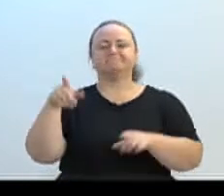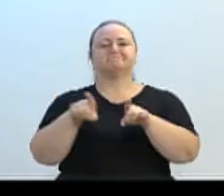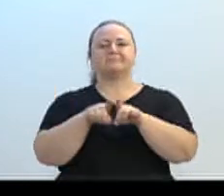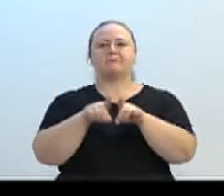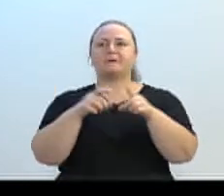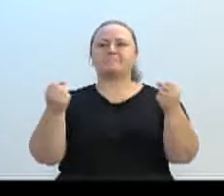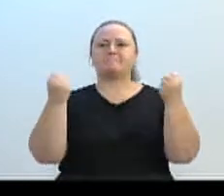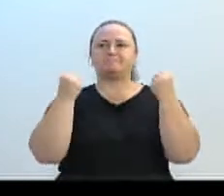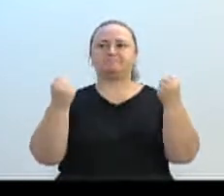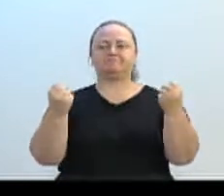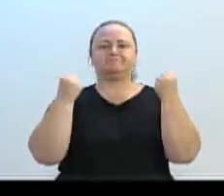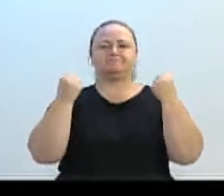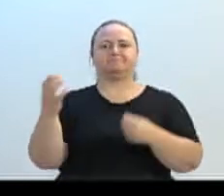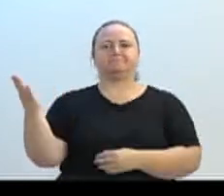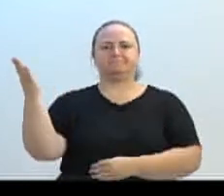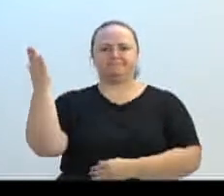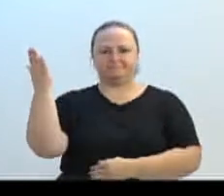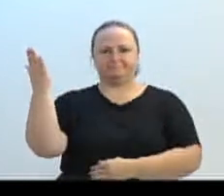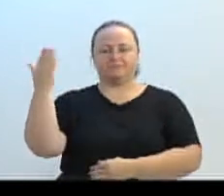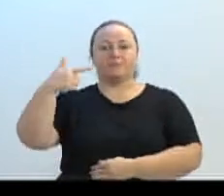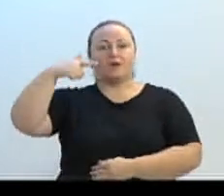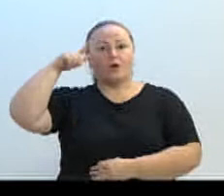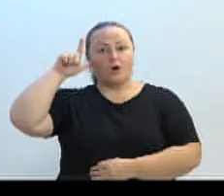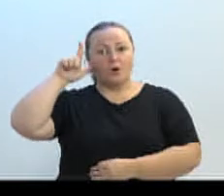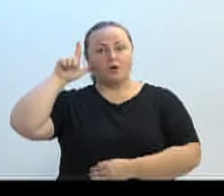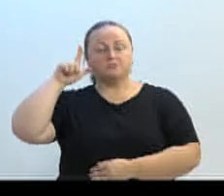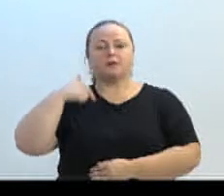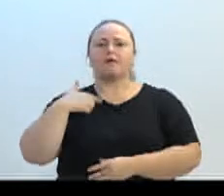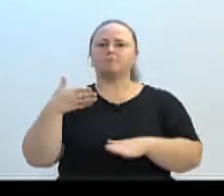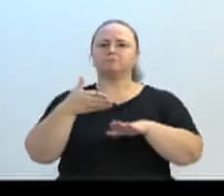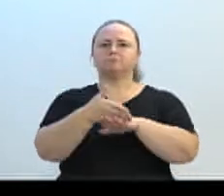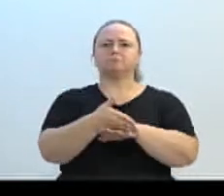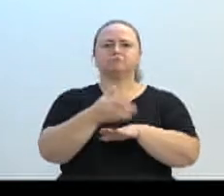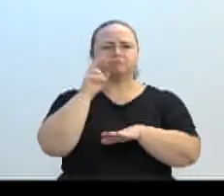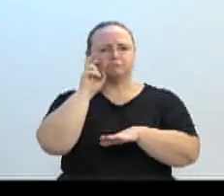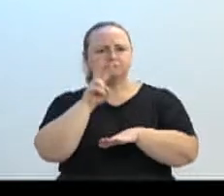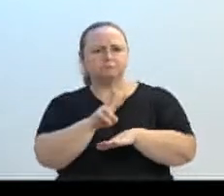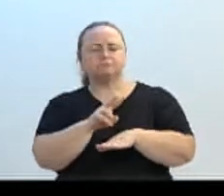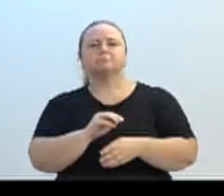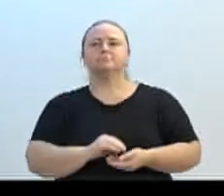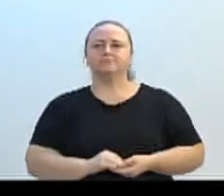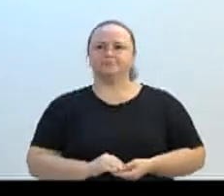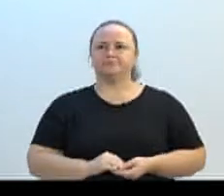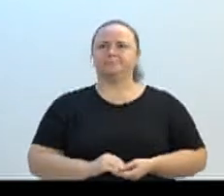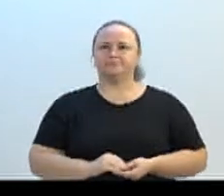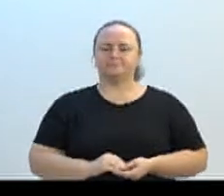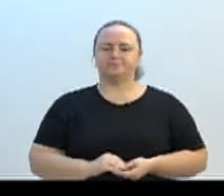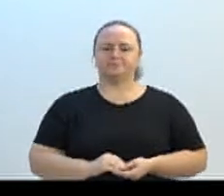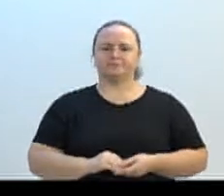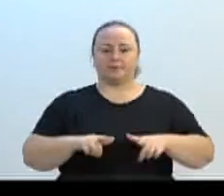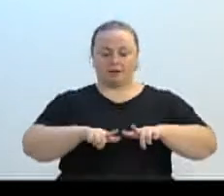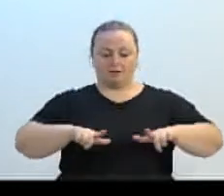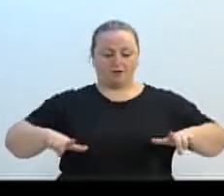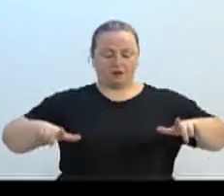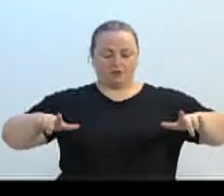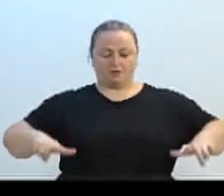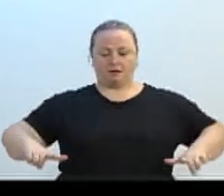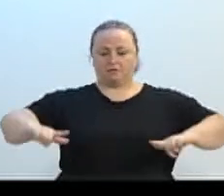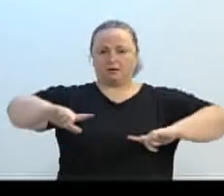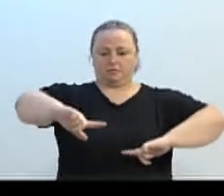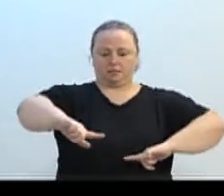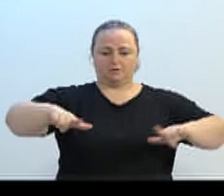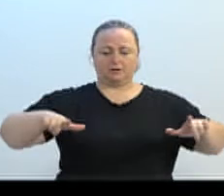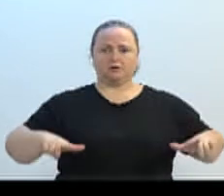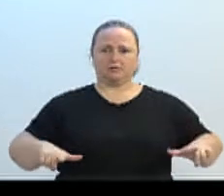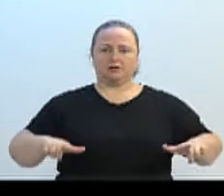também ontem foi instalado, estive lá ontem presente, lá, o piso ao qual a associação que pagou esse piso,